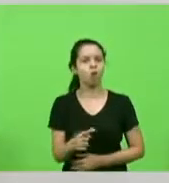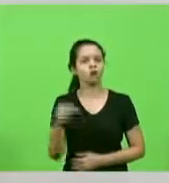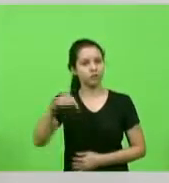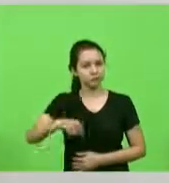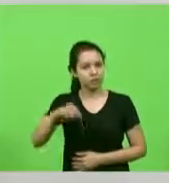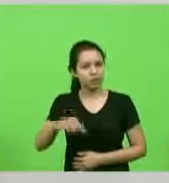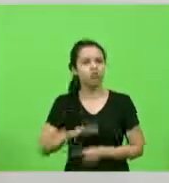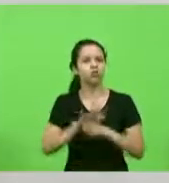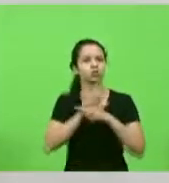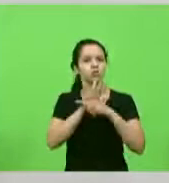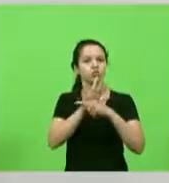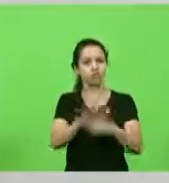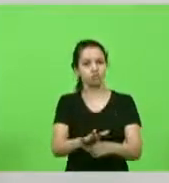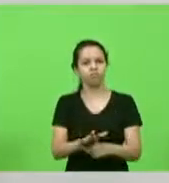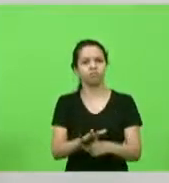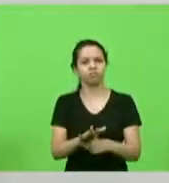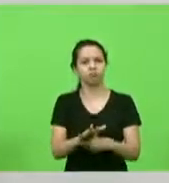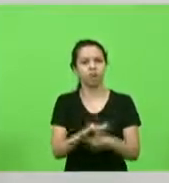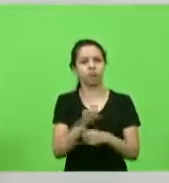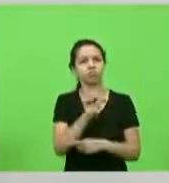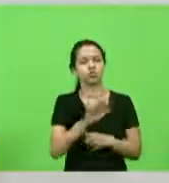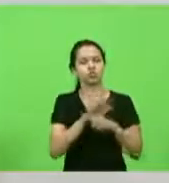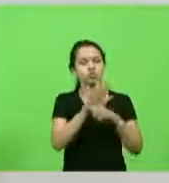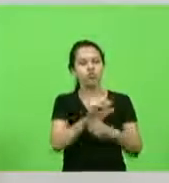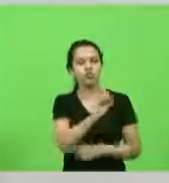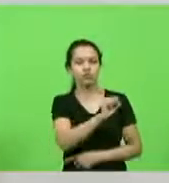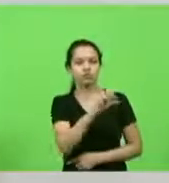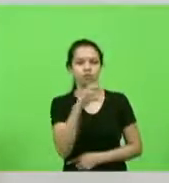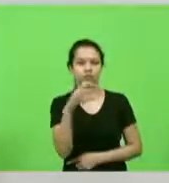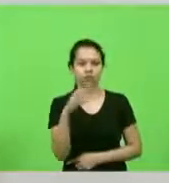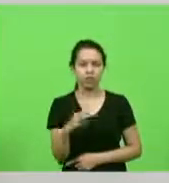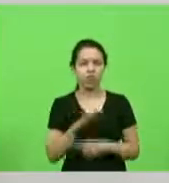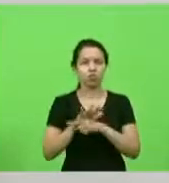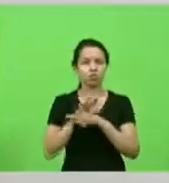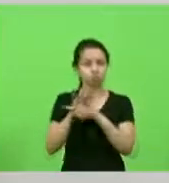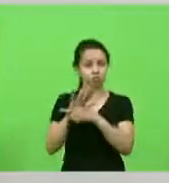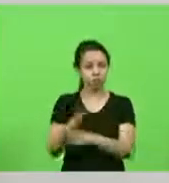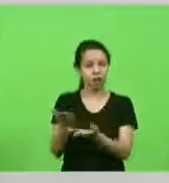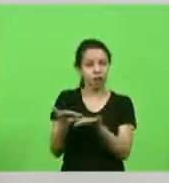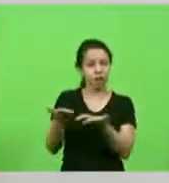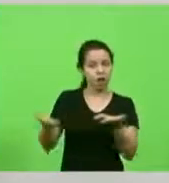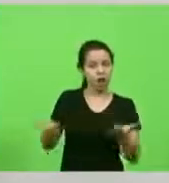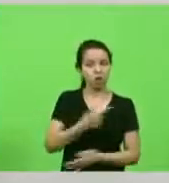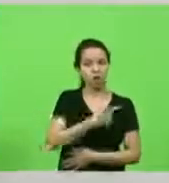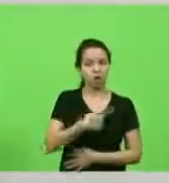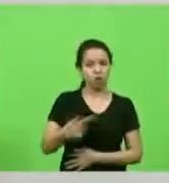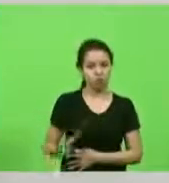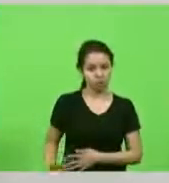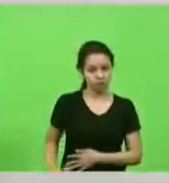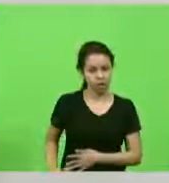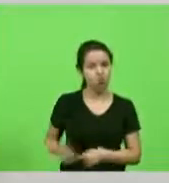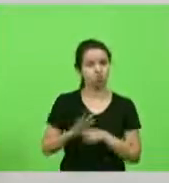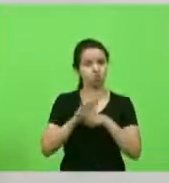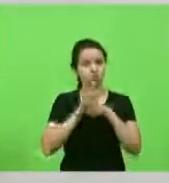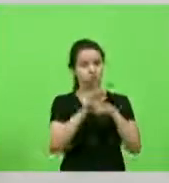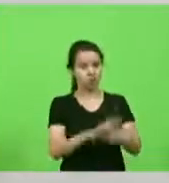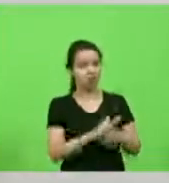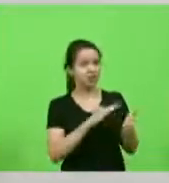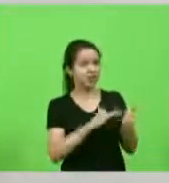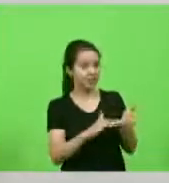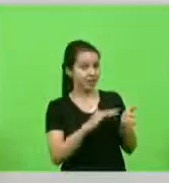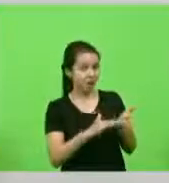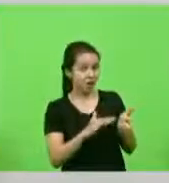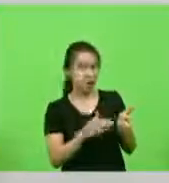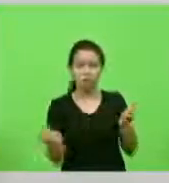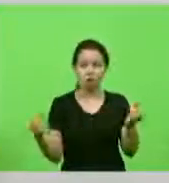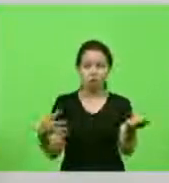para ajudar Santa Catarina para ajudar os nossos governantes para ajudar os nossos secretários os novos e os